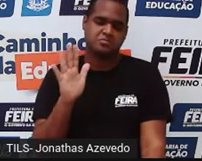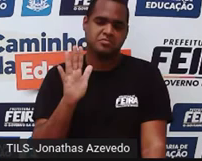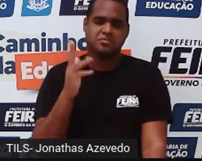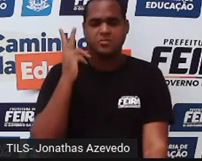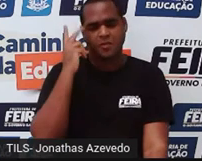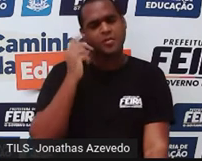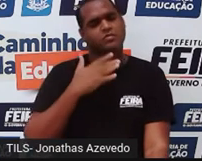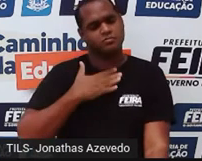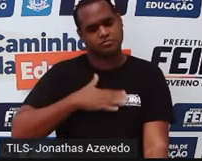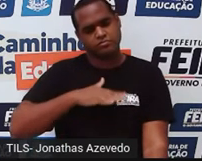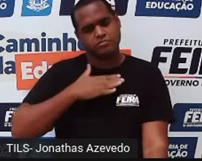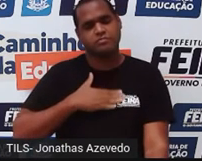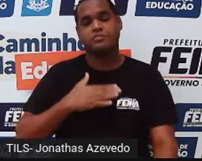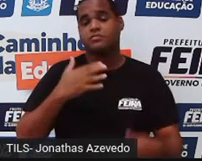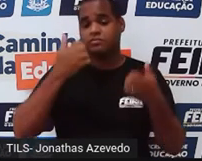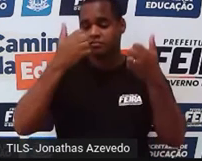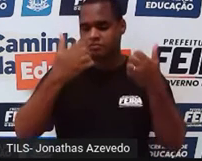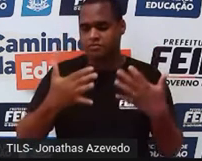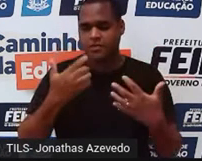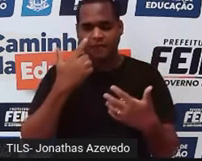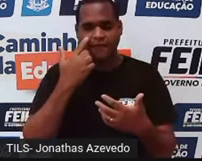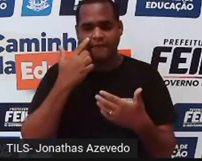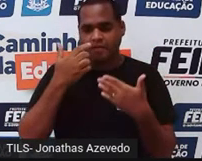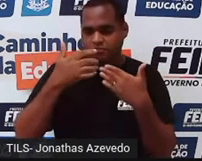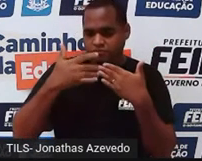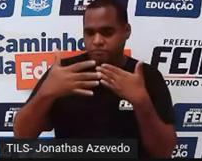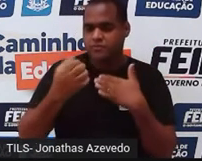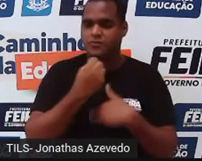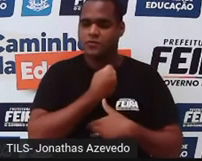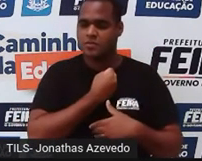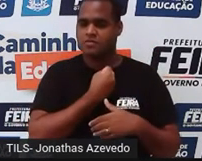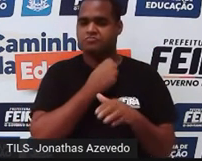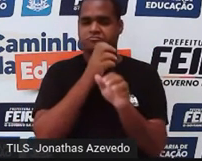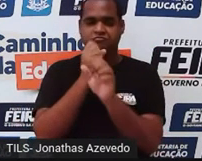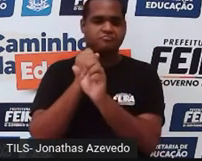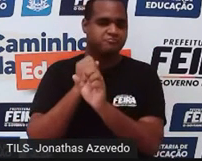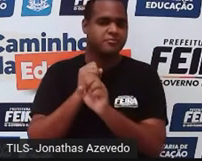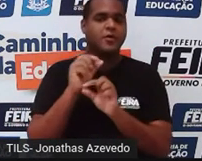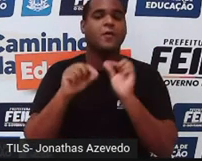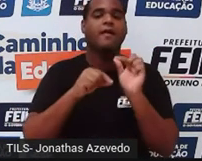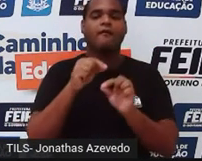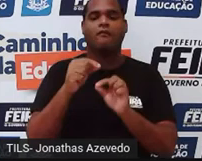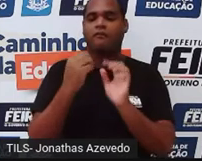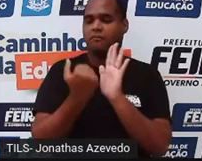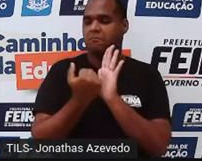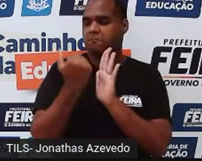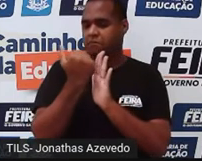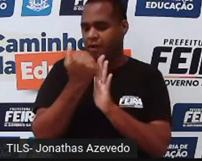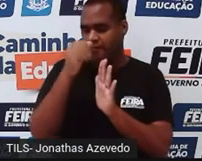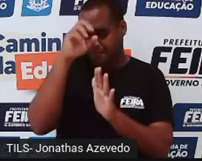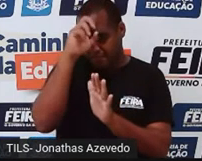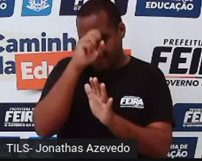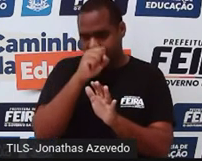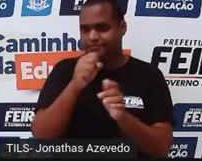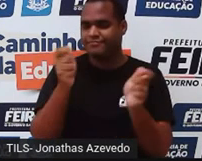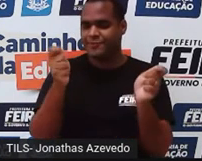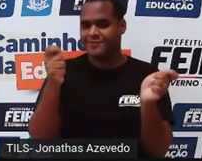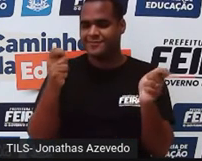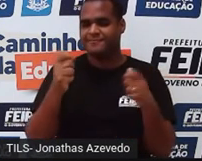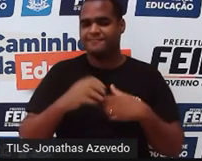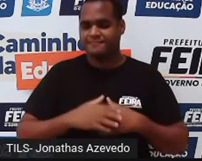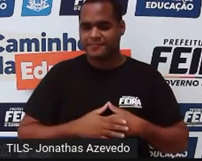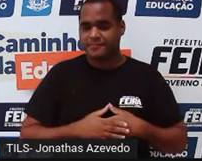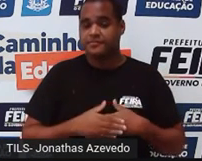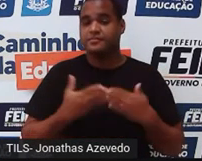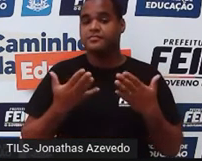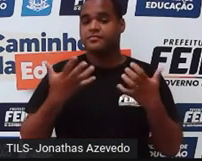Fica tranquilo porque a gente vai ver mais coisa de número aqui, tá bom? E vai aumentar esse conhecimento. Só que